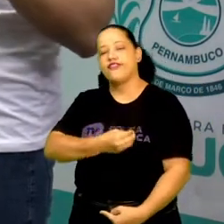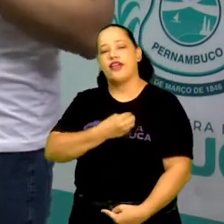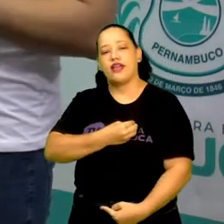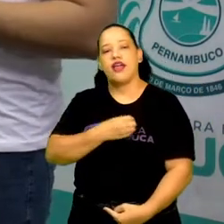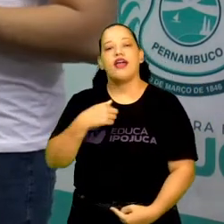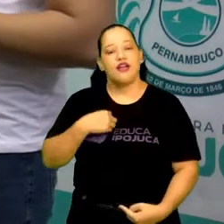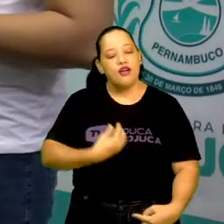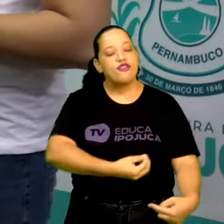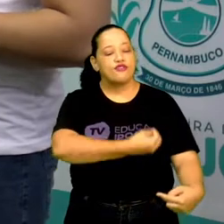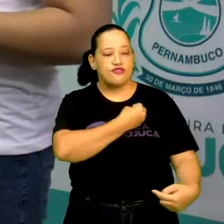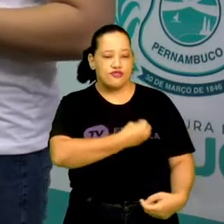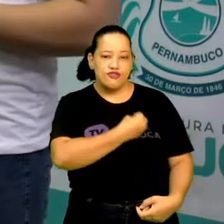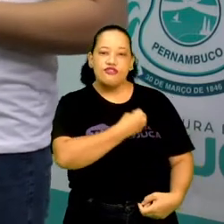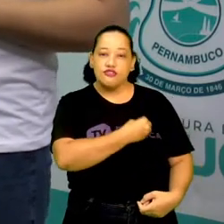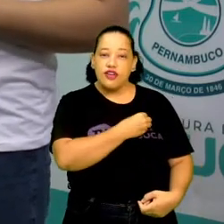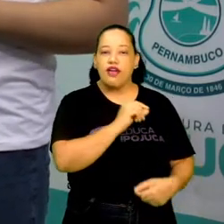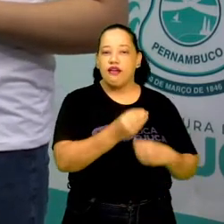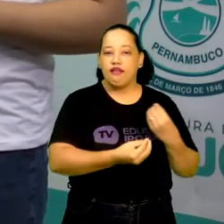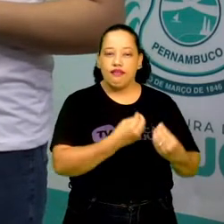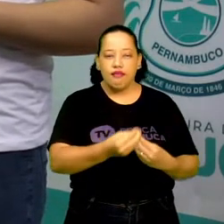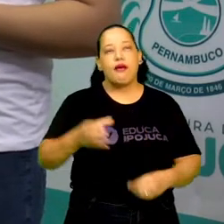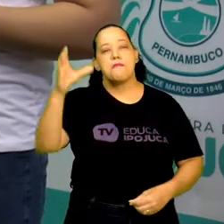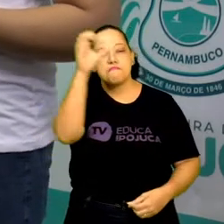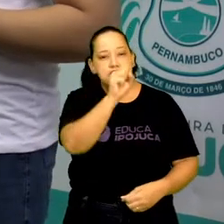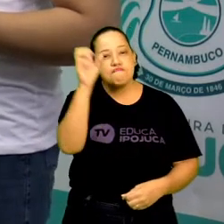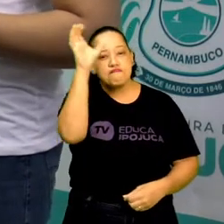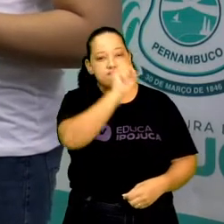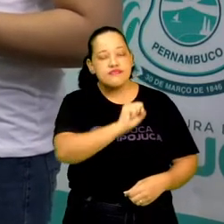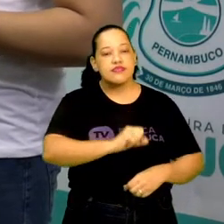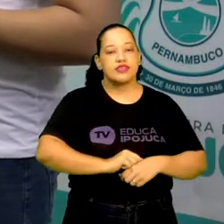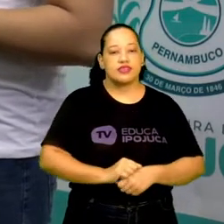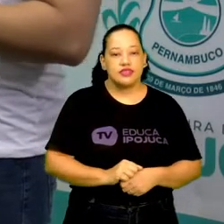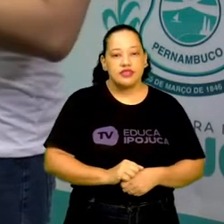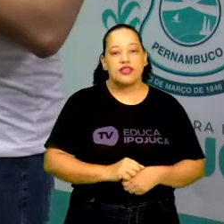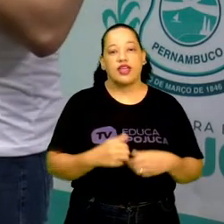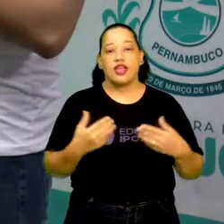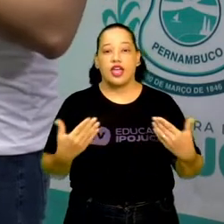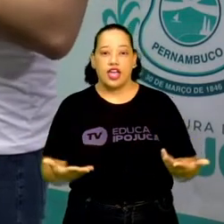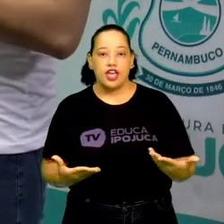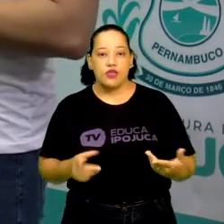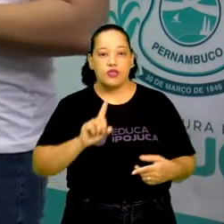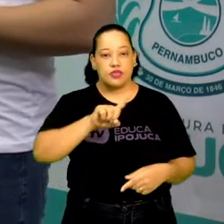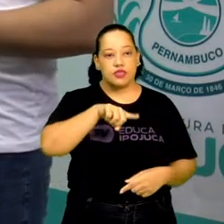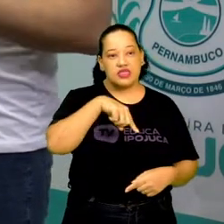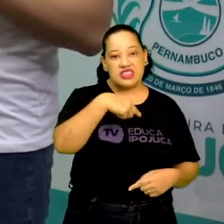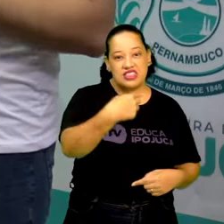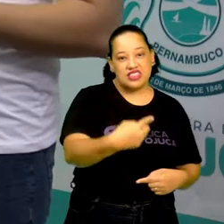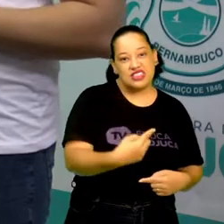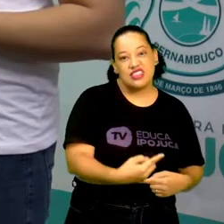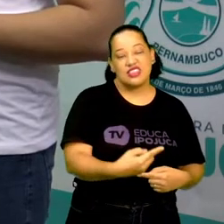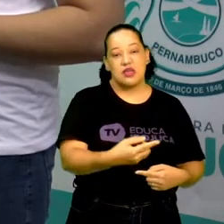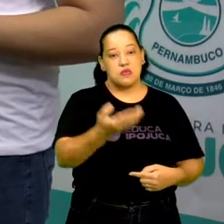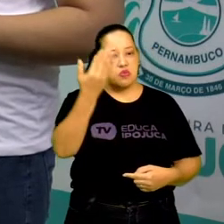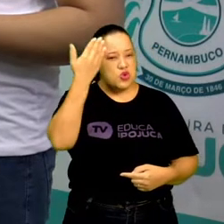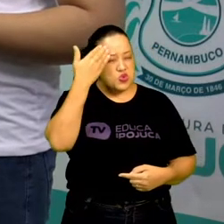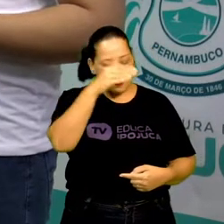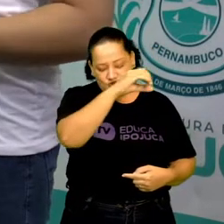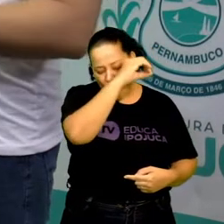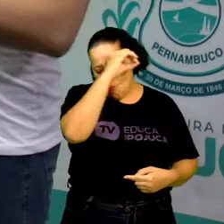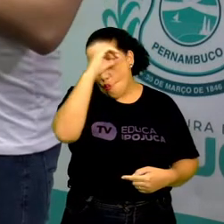vivendo, sempre buscando aprender. Para não ser devorado pela falta de saber.